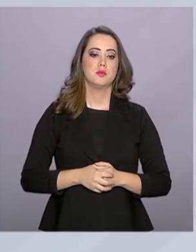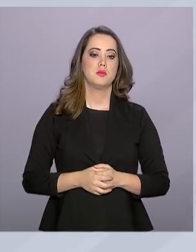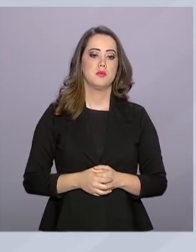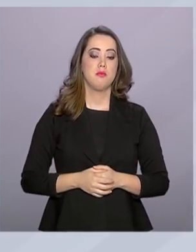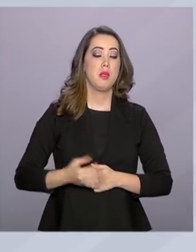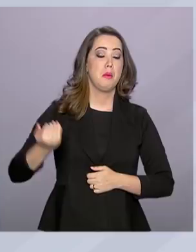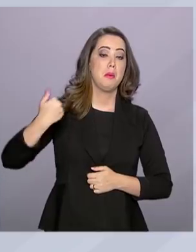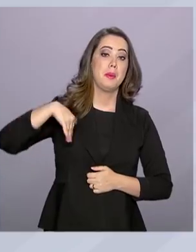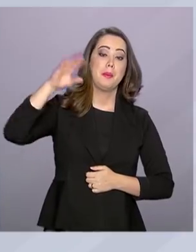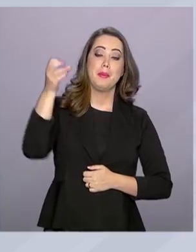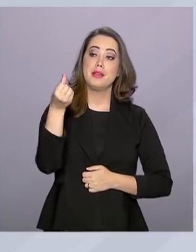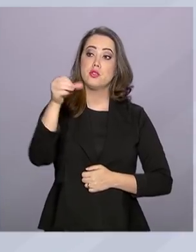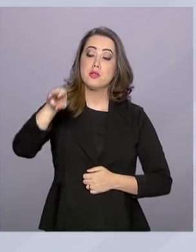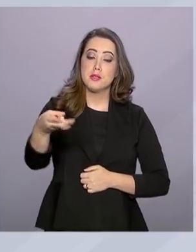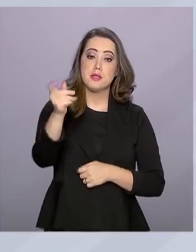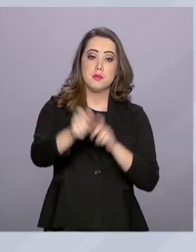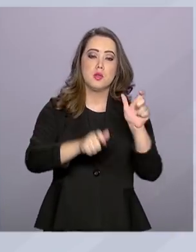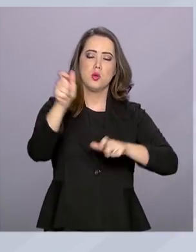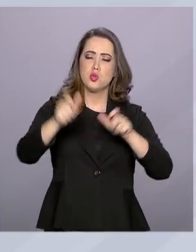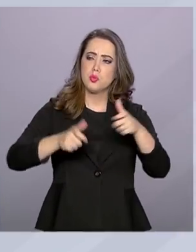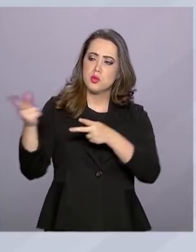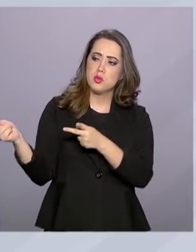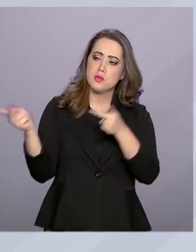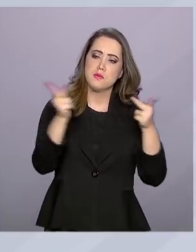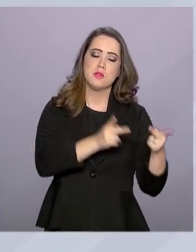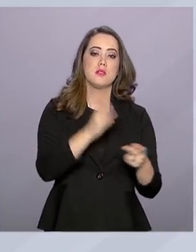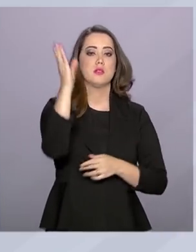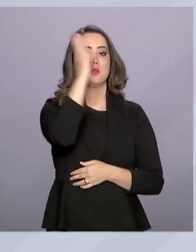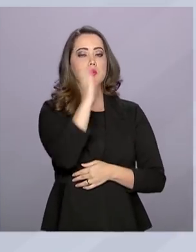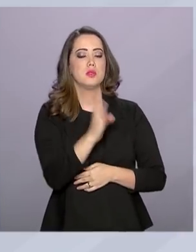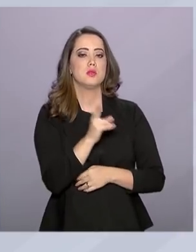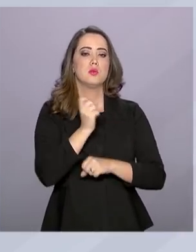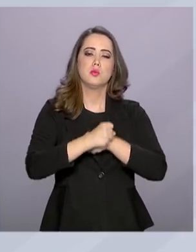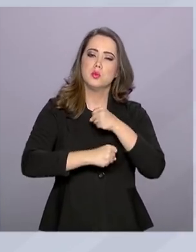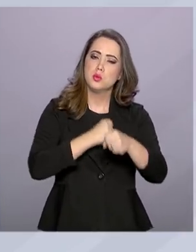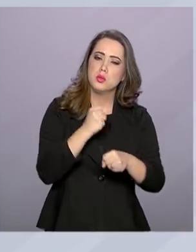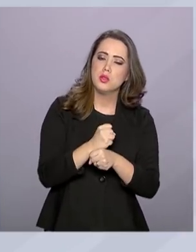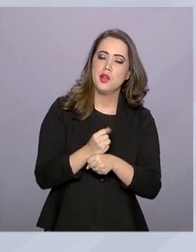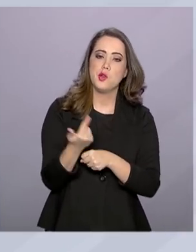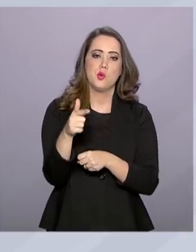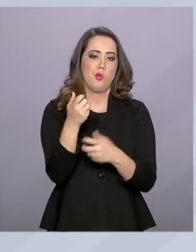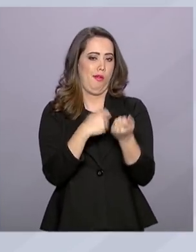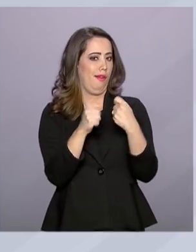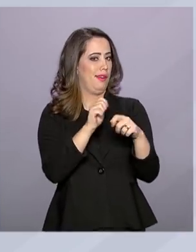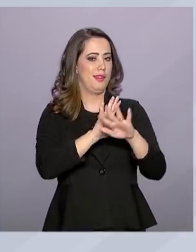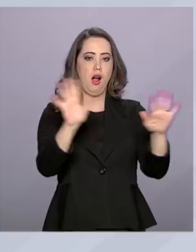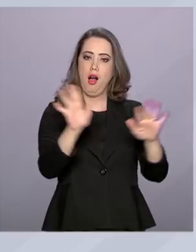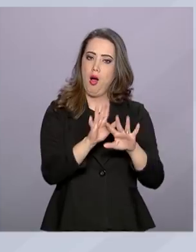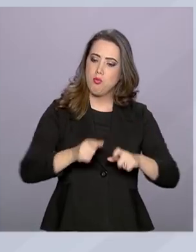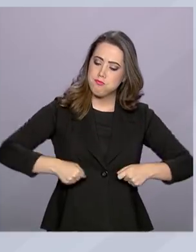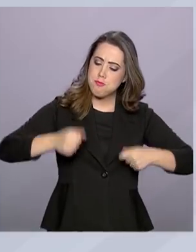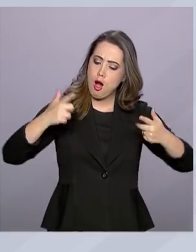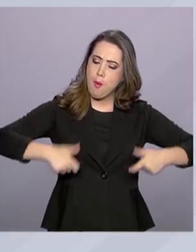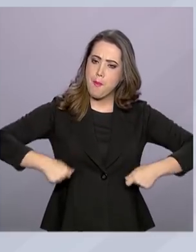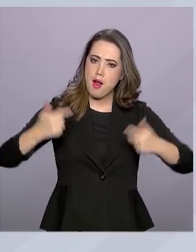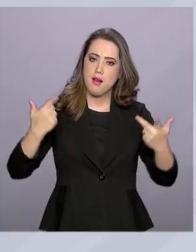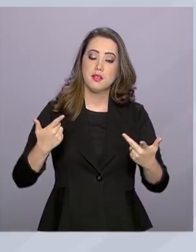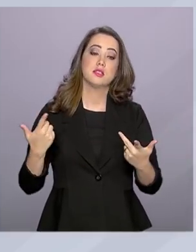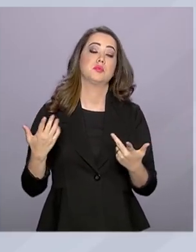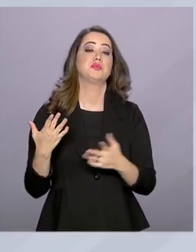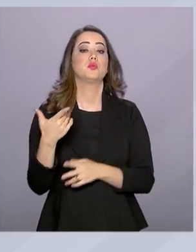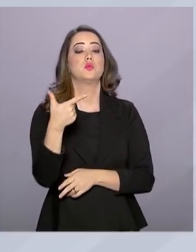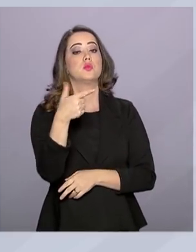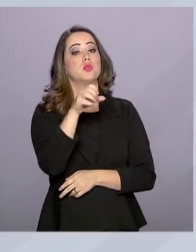mais de 6 milhões de turistas visitam o país por ano. E não economizam. Em 2018, deixaram